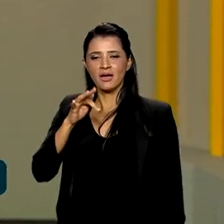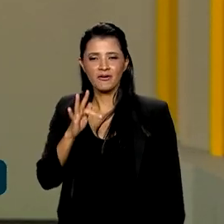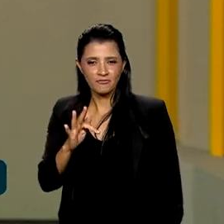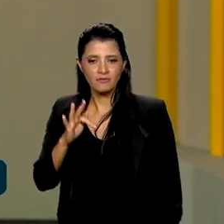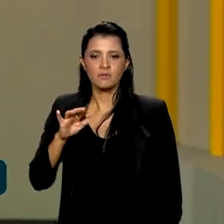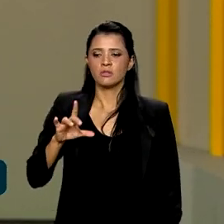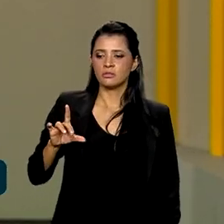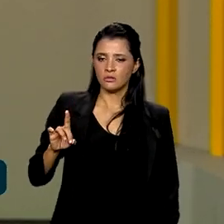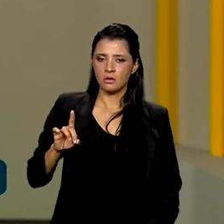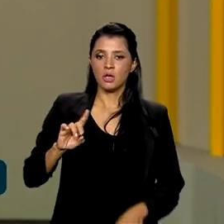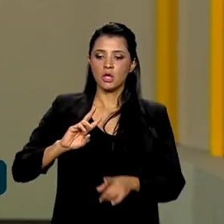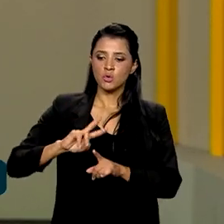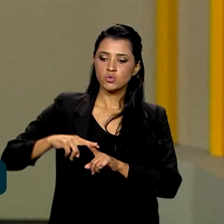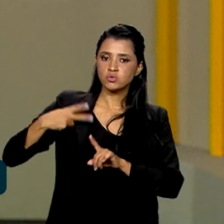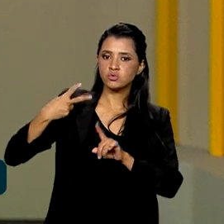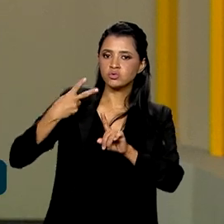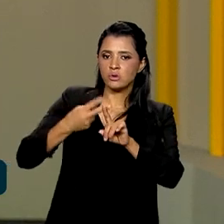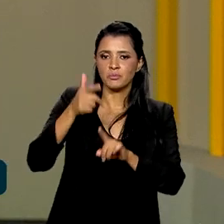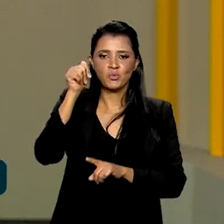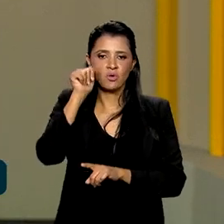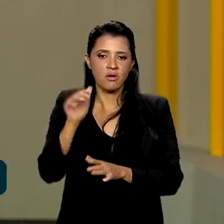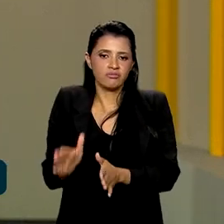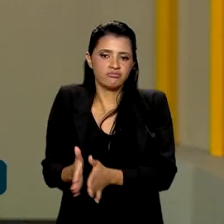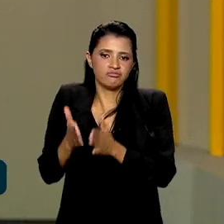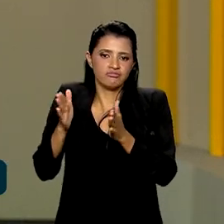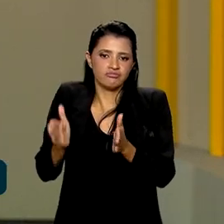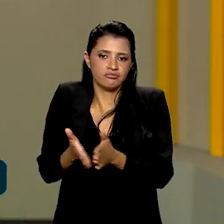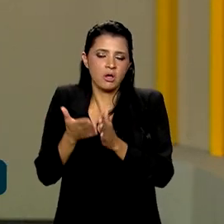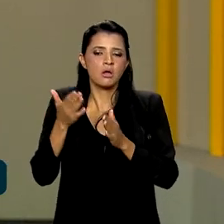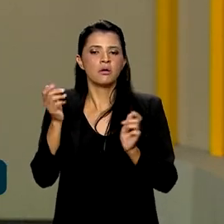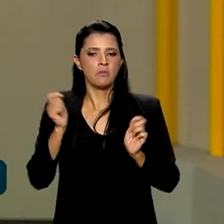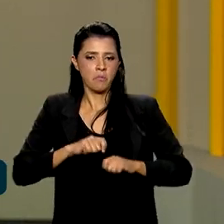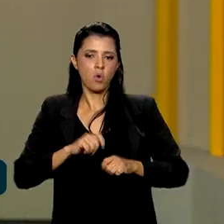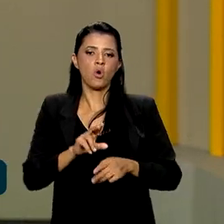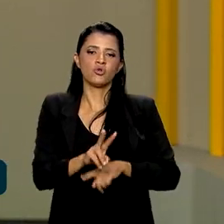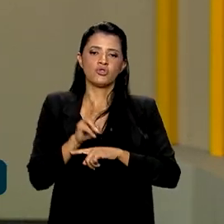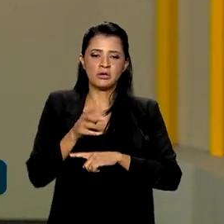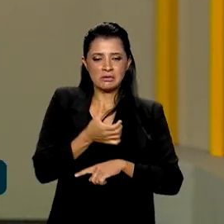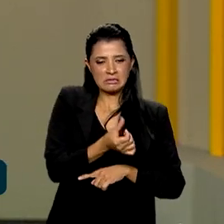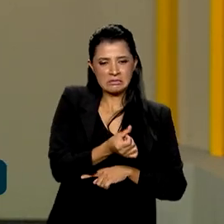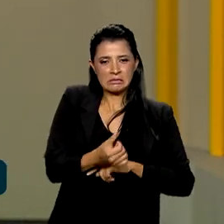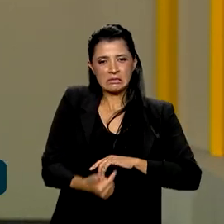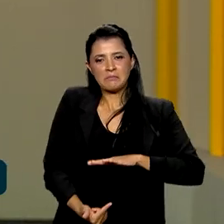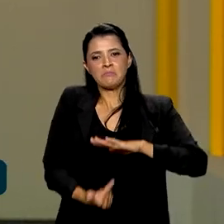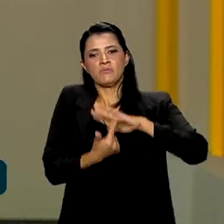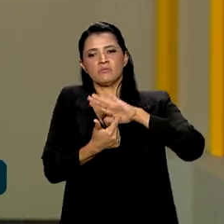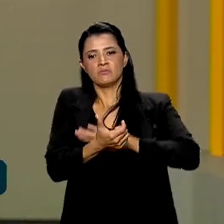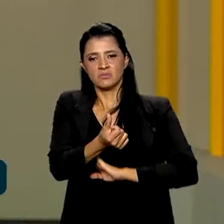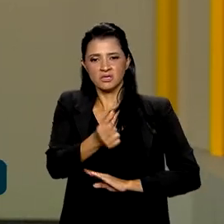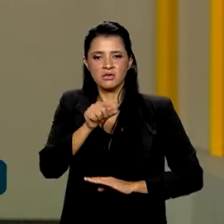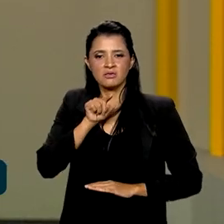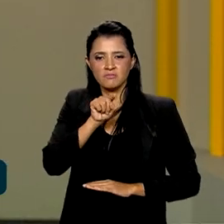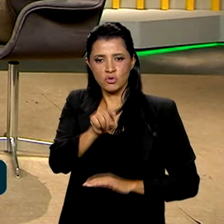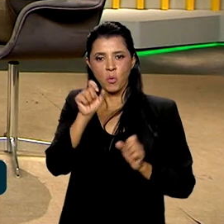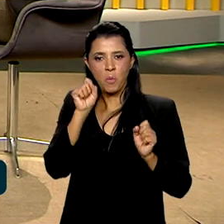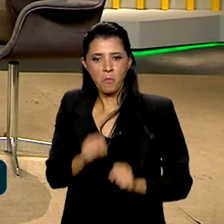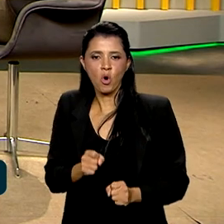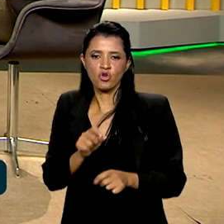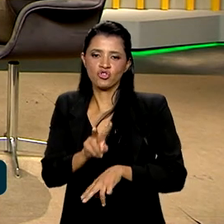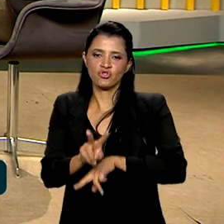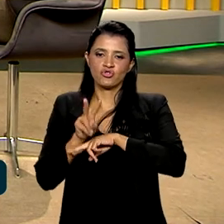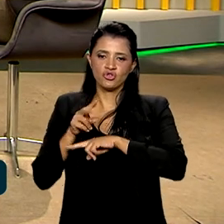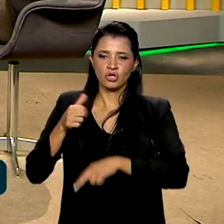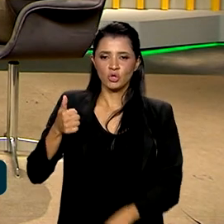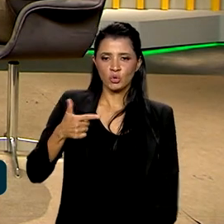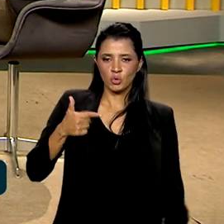do limite para as mulheres em situação de pobreza. Então, elas saíram do limite de 6 mil e agora podem encontrar um crédito de 12 mil reais. É um